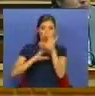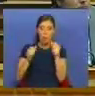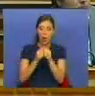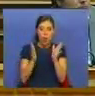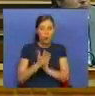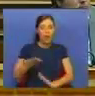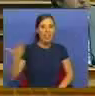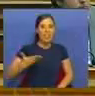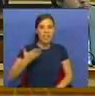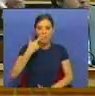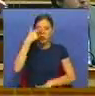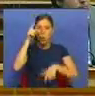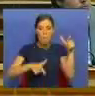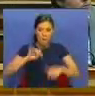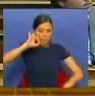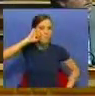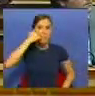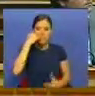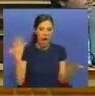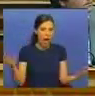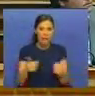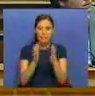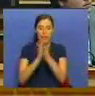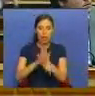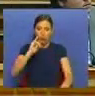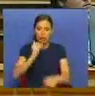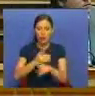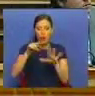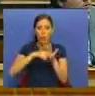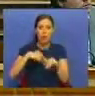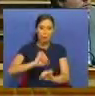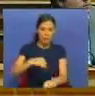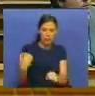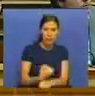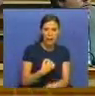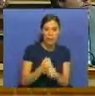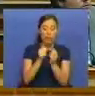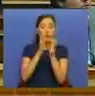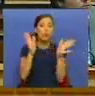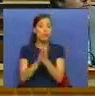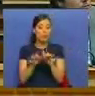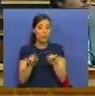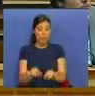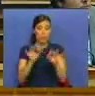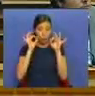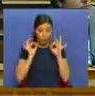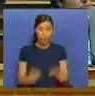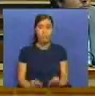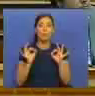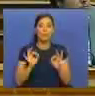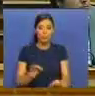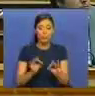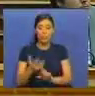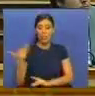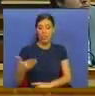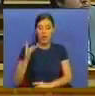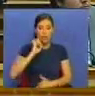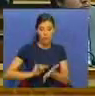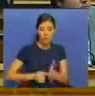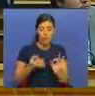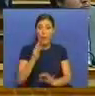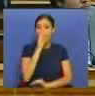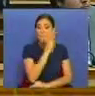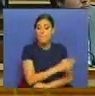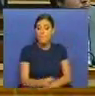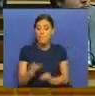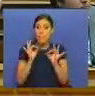os direitos humanos na União Europeia, bem como outras, como a diretiva do tempo de trabalho, tudo isso. Isso é que são verdadeiramente os direitos fundamentais na